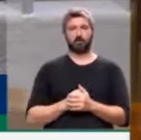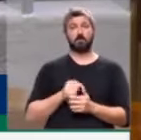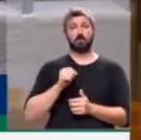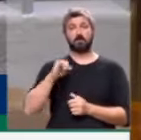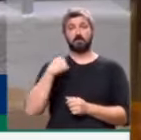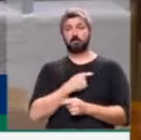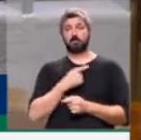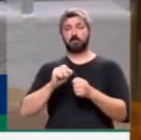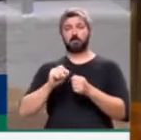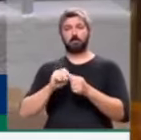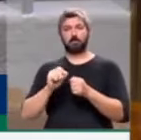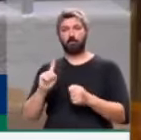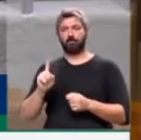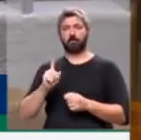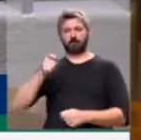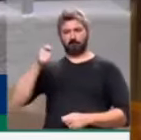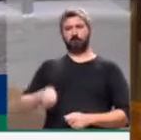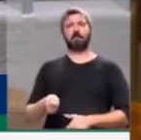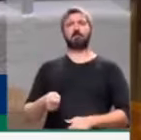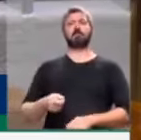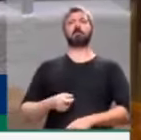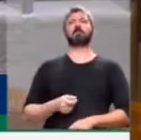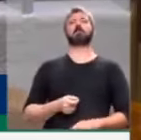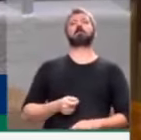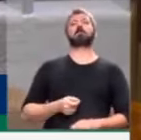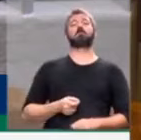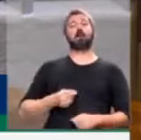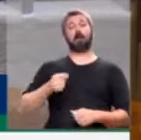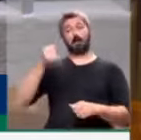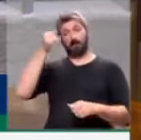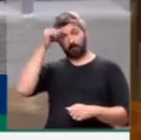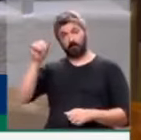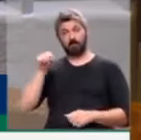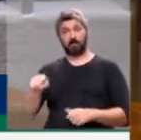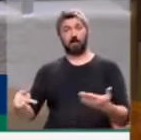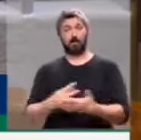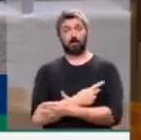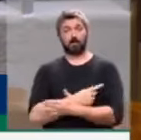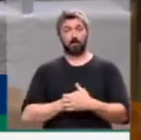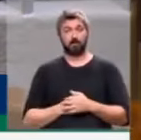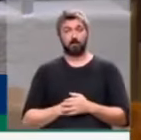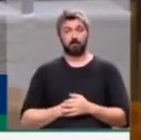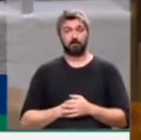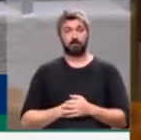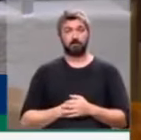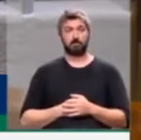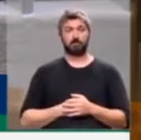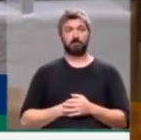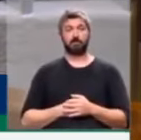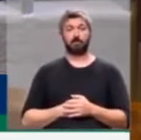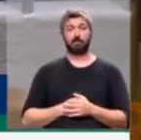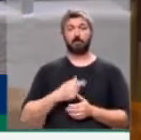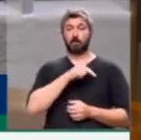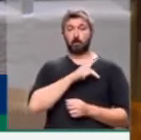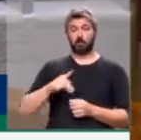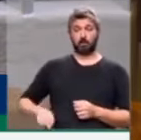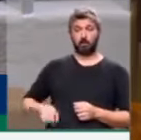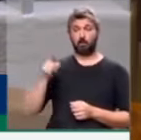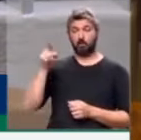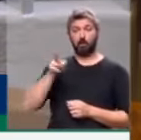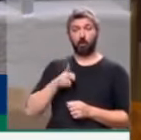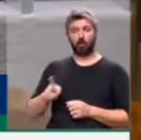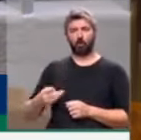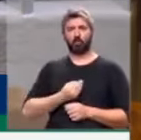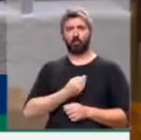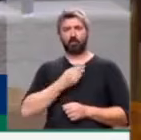agirmos de maneira assim firme para impedir que isso aconteça? Que esse presidente continue colocando em